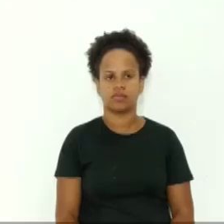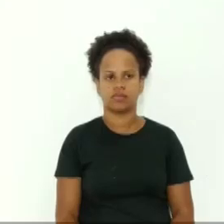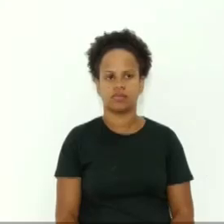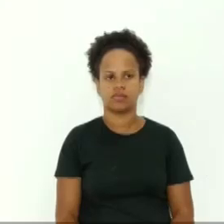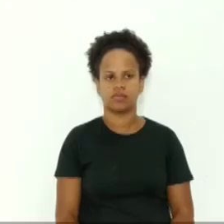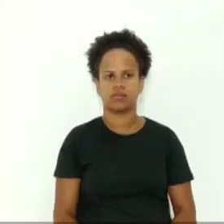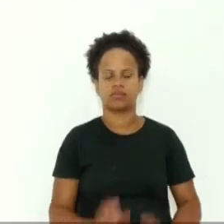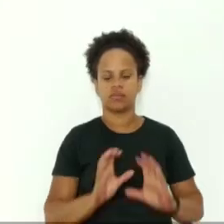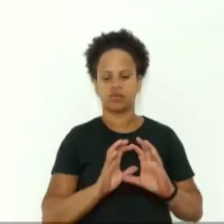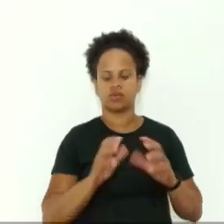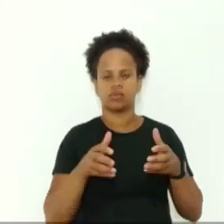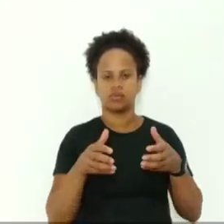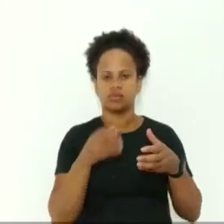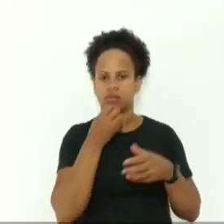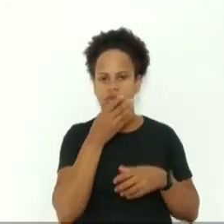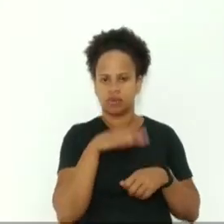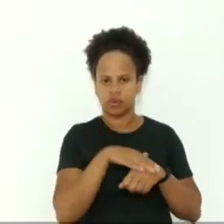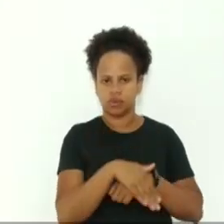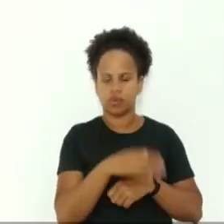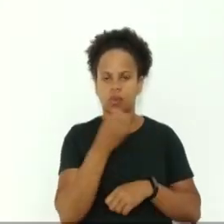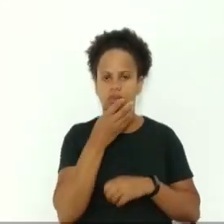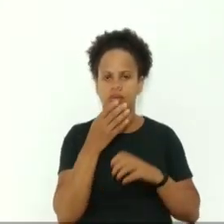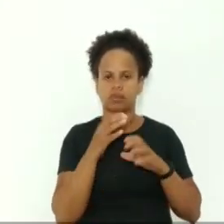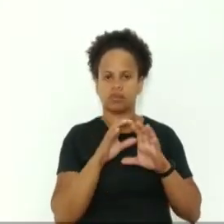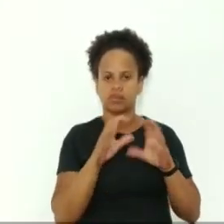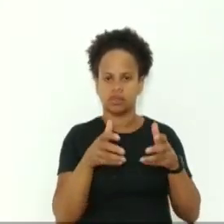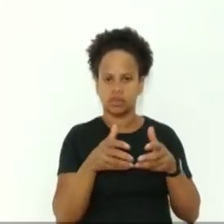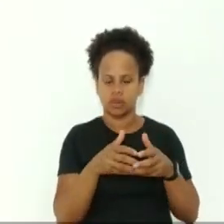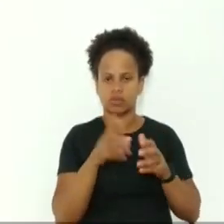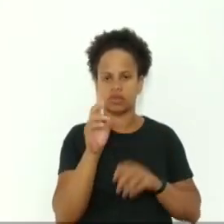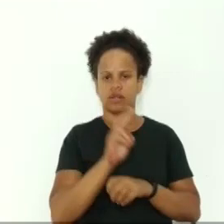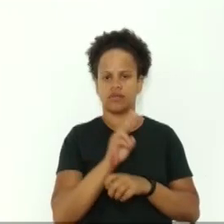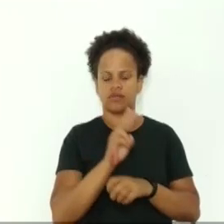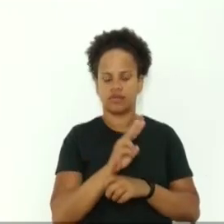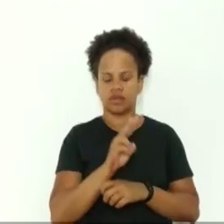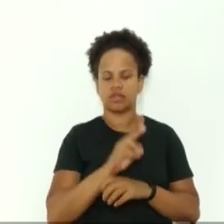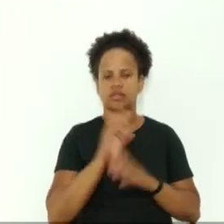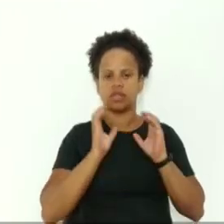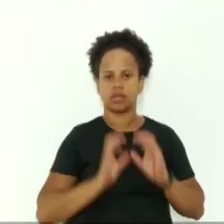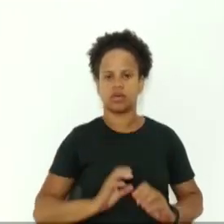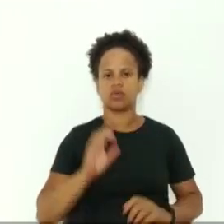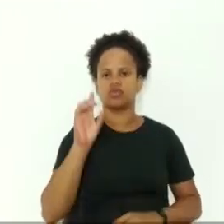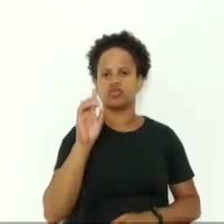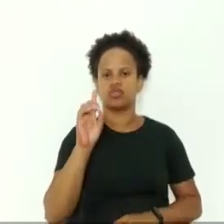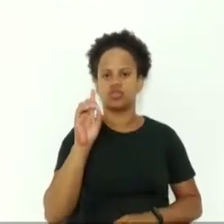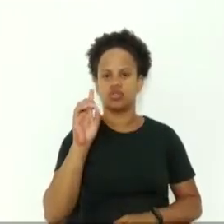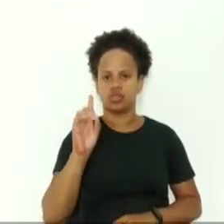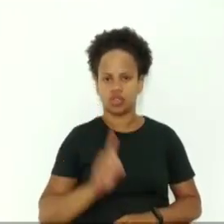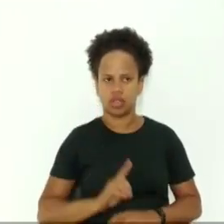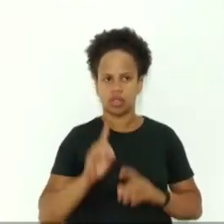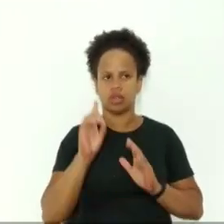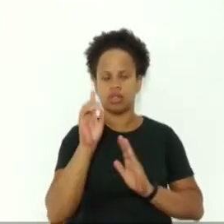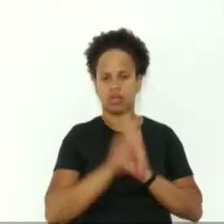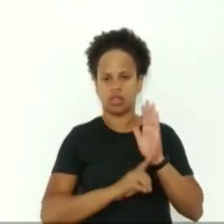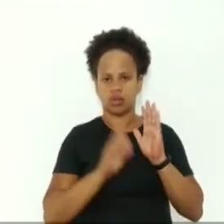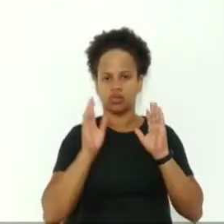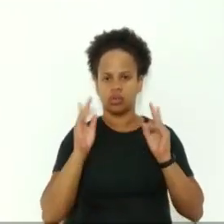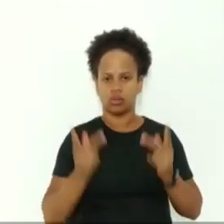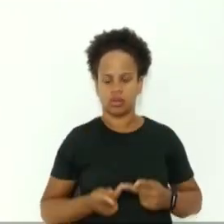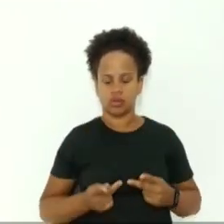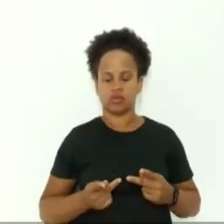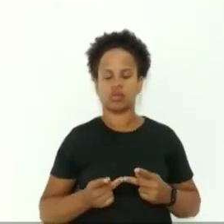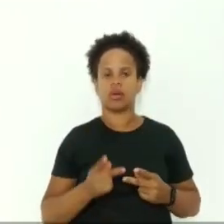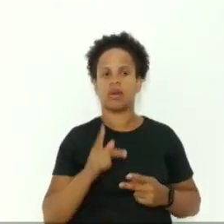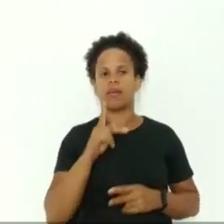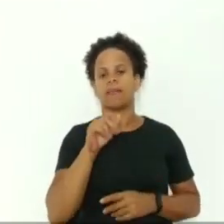Comissão... Boa noite. Comissão de Defesa do Cidadão e dos Direitos Humanos. Parecer referência ao projeto de lei